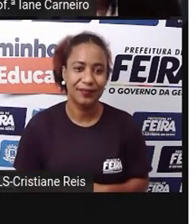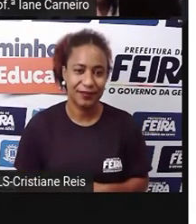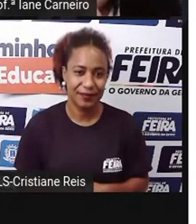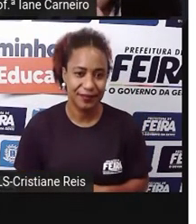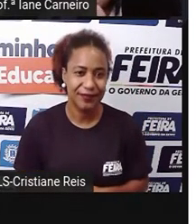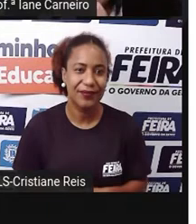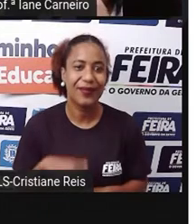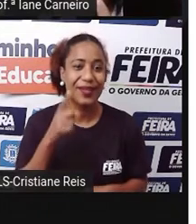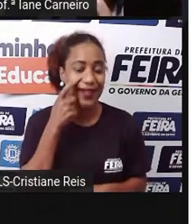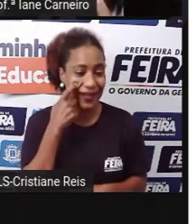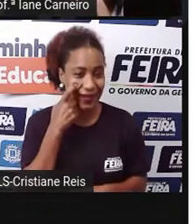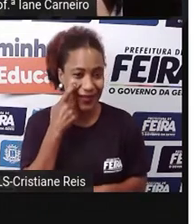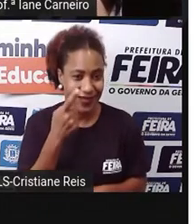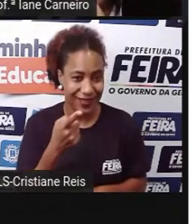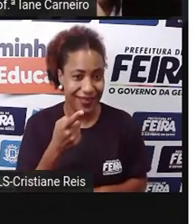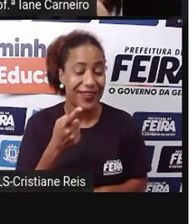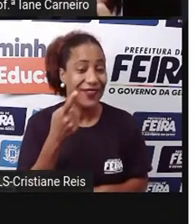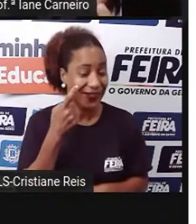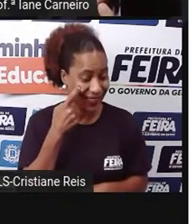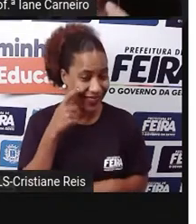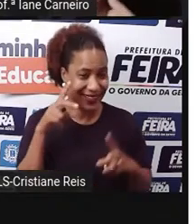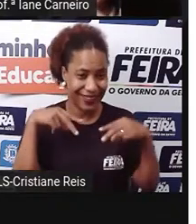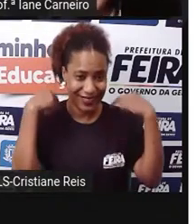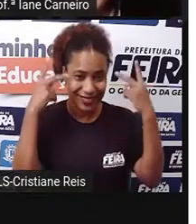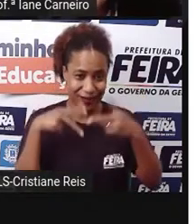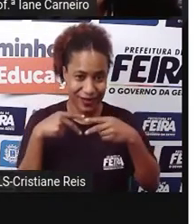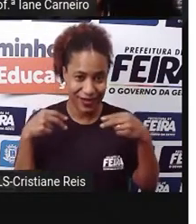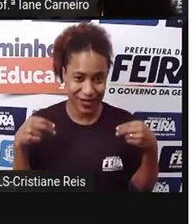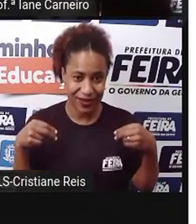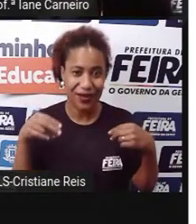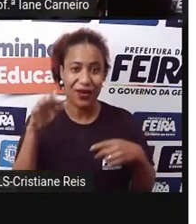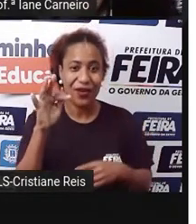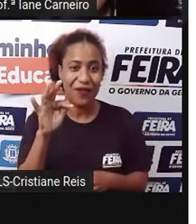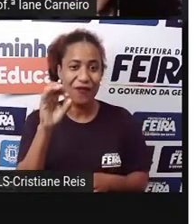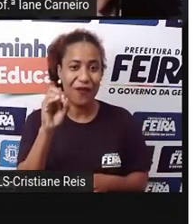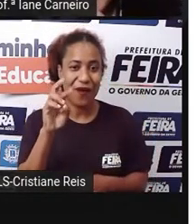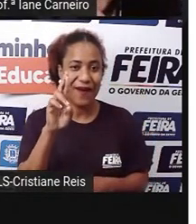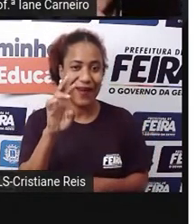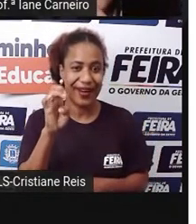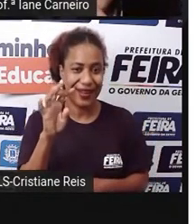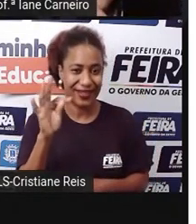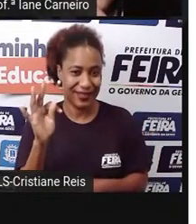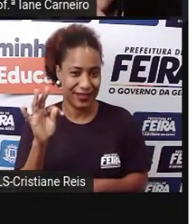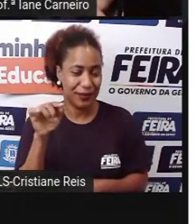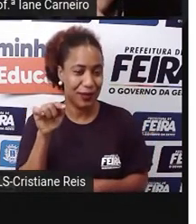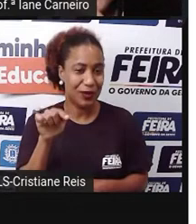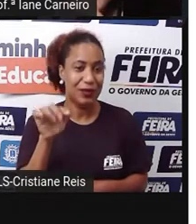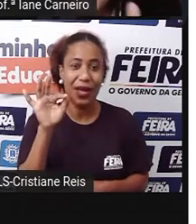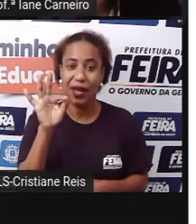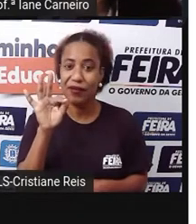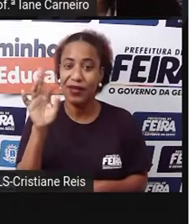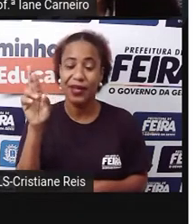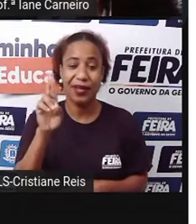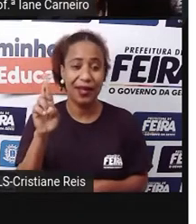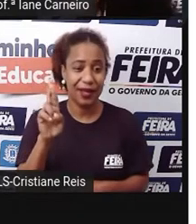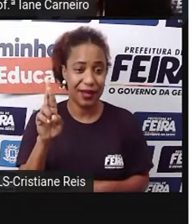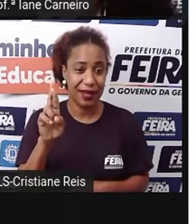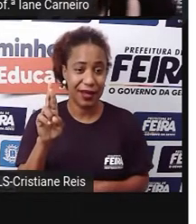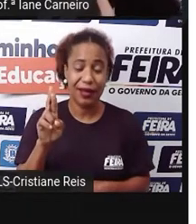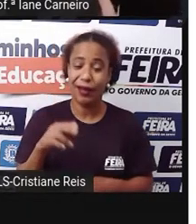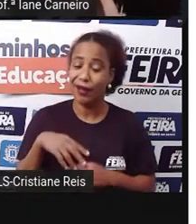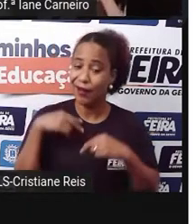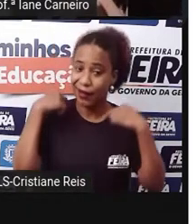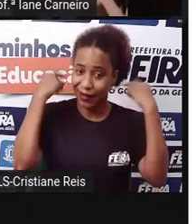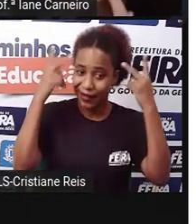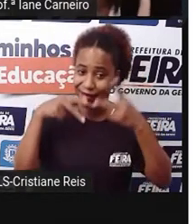chapeuzinho arroba forat.fr Olha só na França, né?